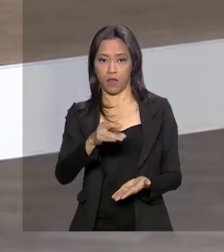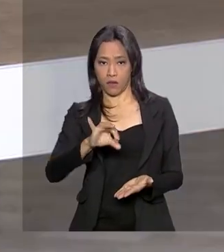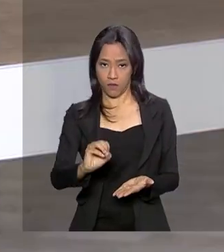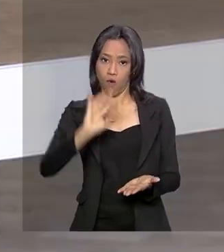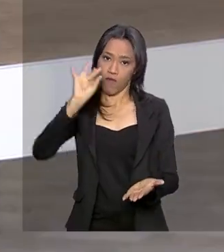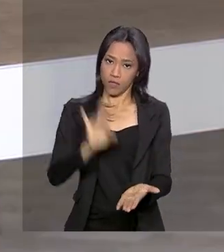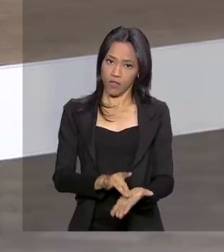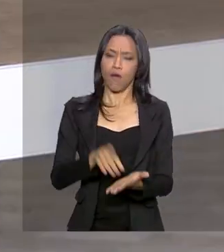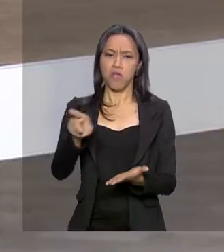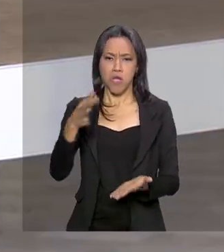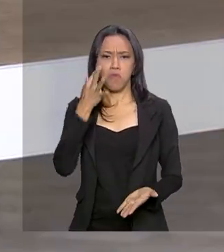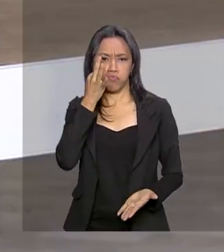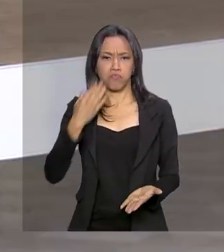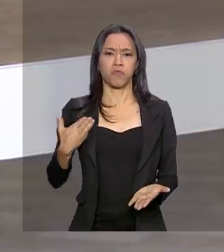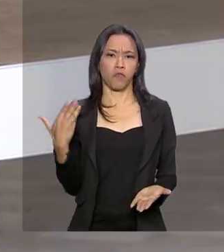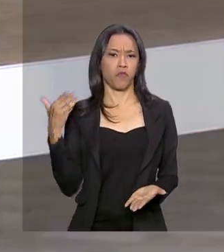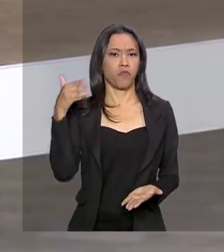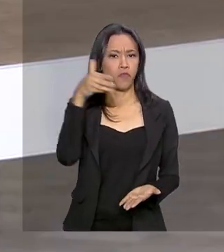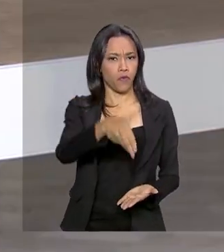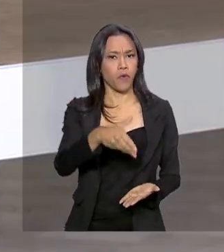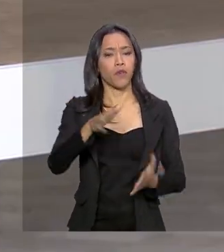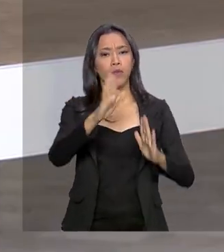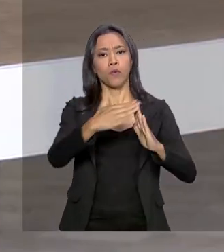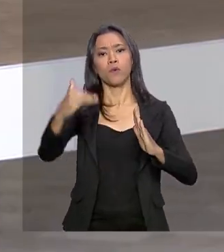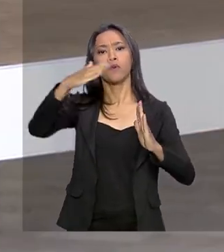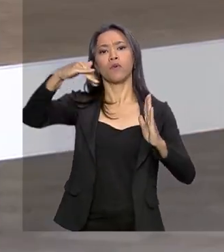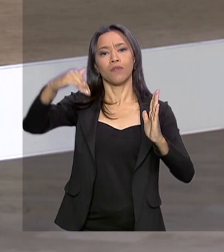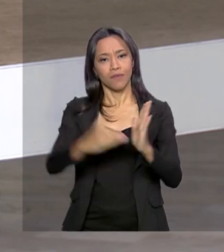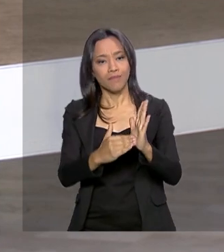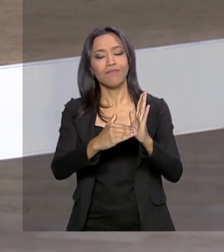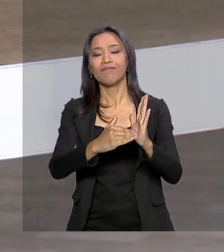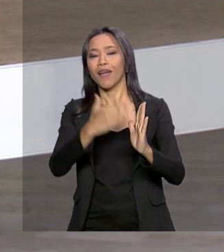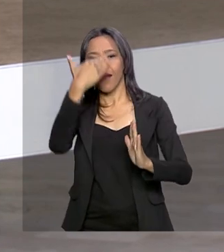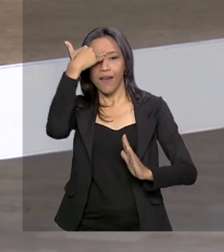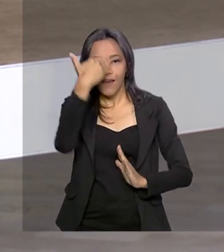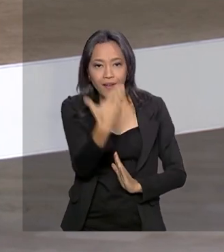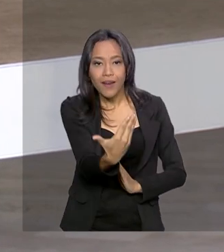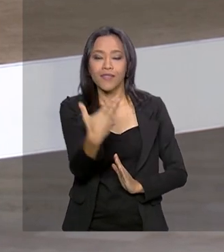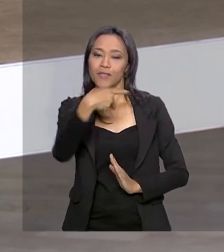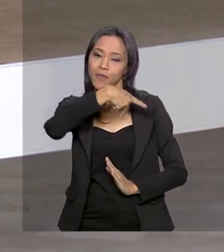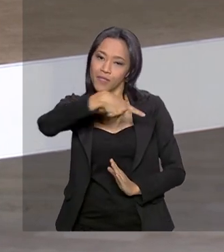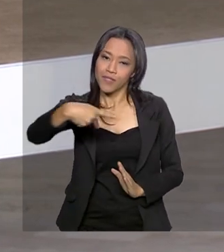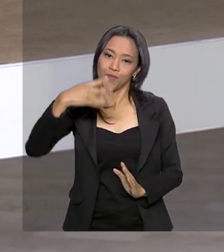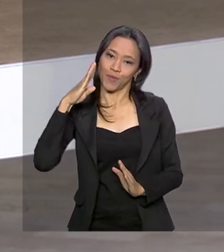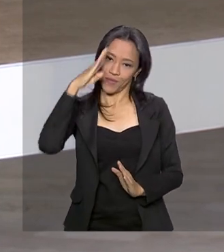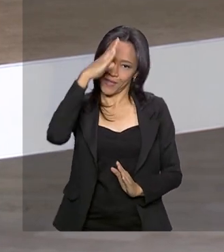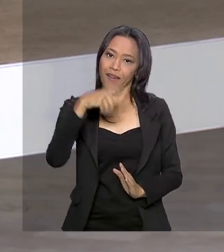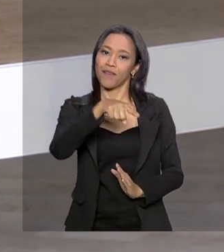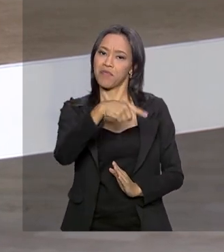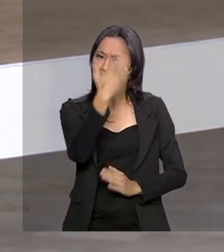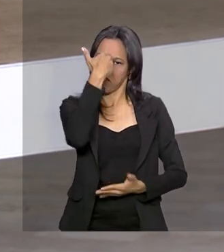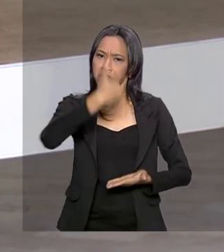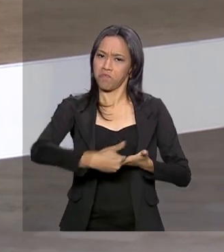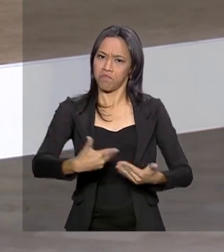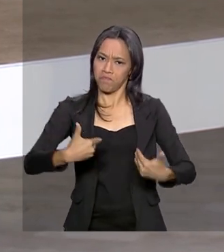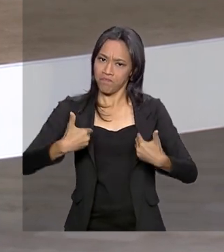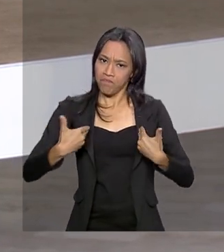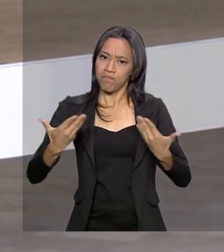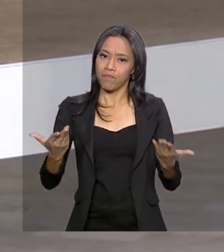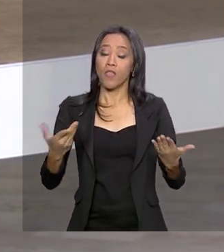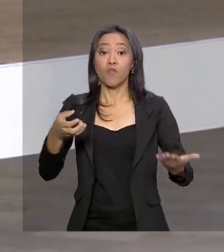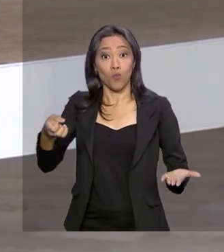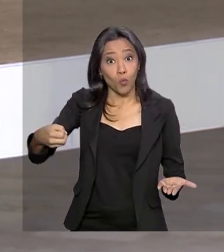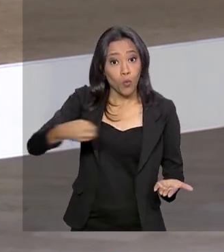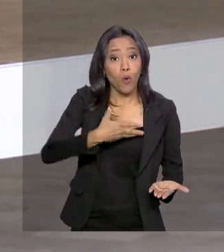esteve no Palácio do Alvorada, residência oficial, para agradecer ao presidente Jair Bolsonaro pela confiança. O novo